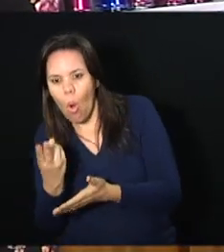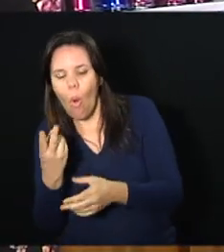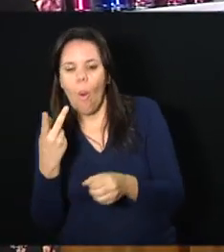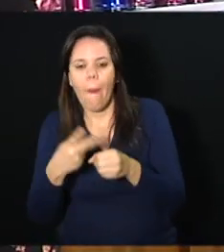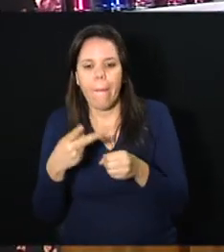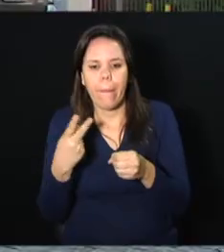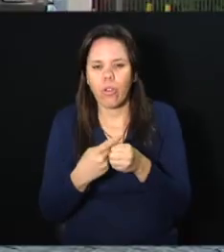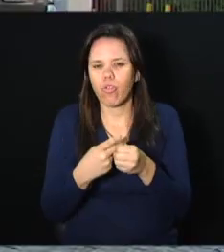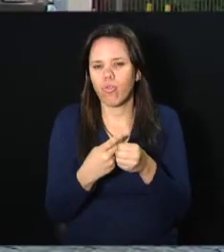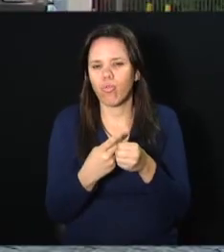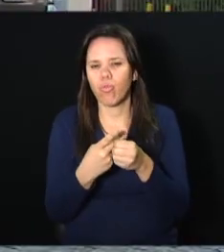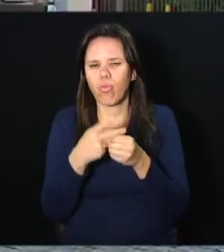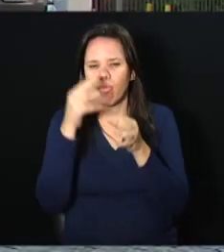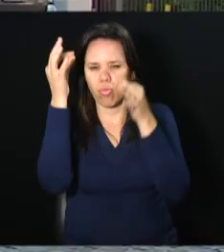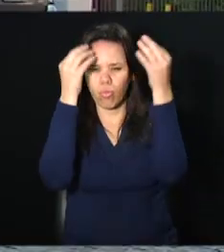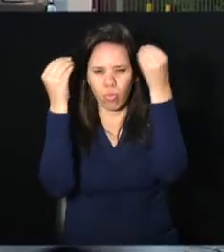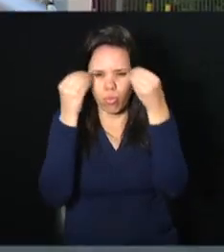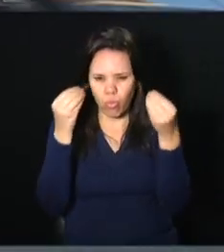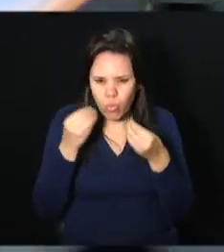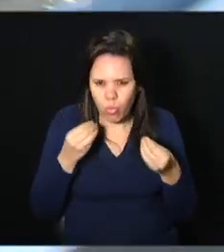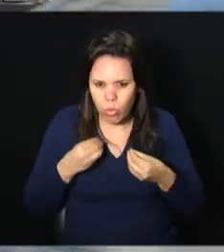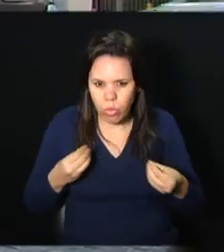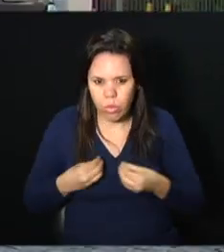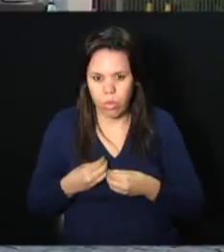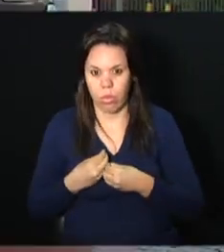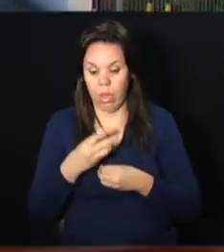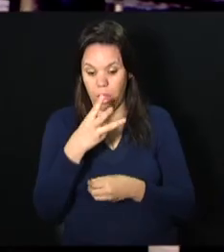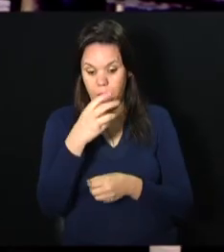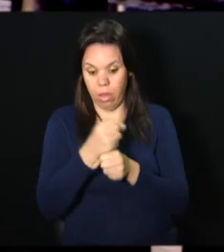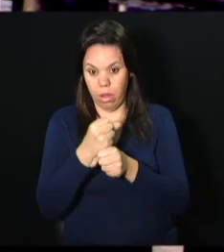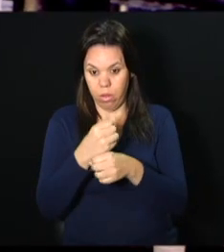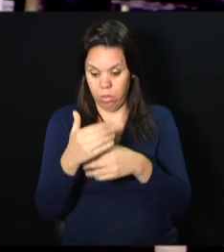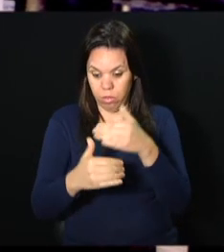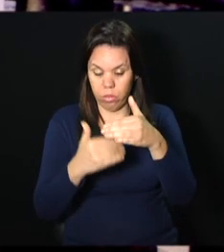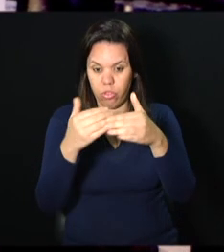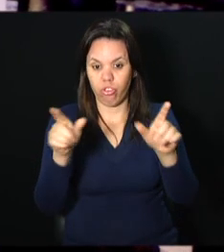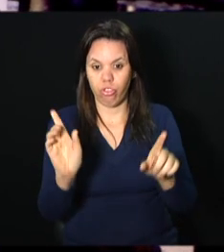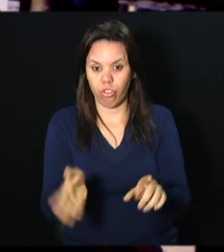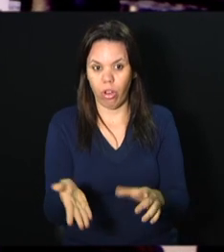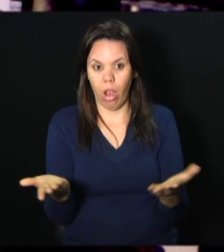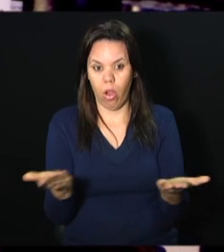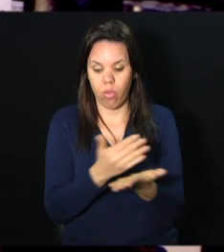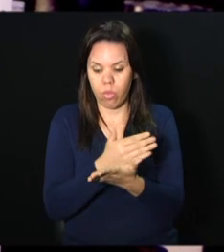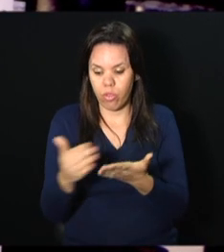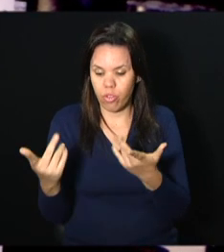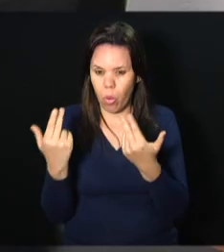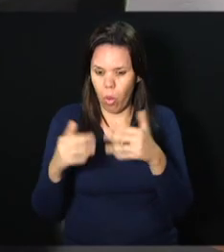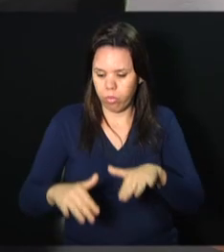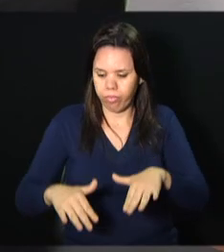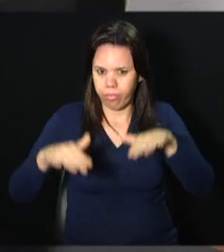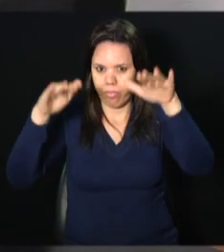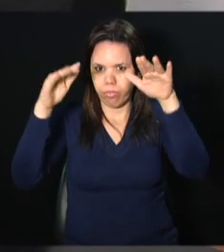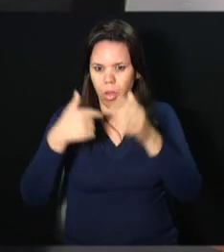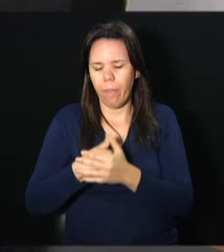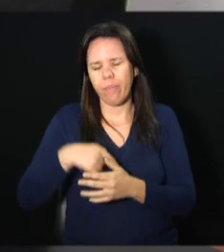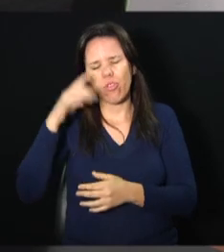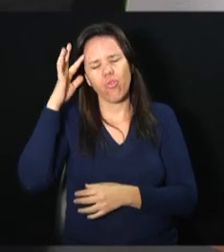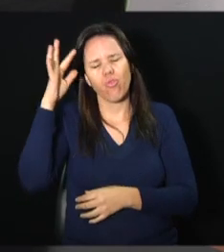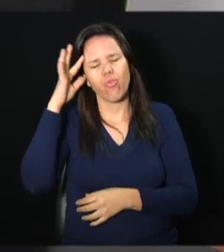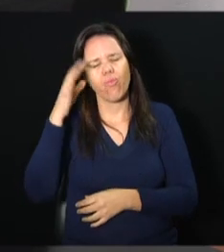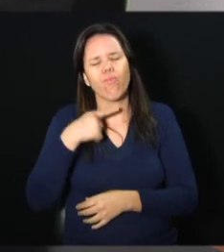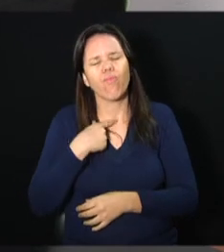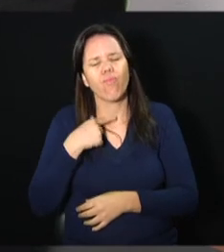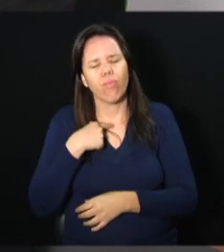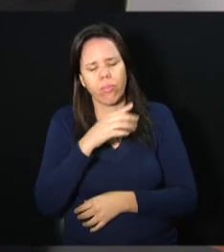produto de beleza. O empreendimento que completa 30 anos começou com um sonho de criança. O meu sonho